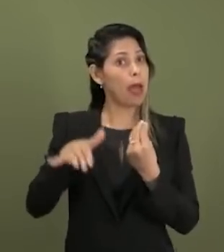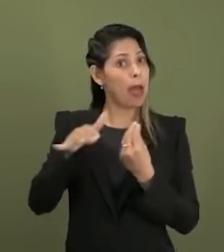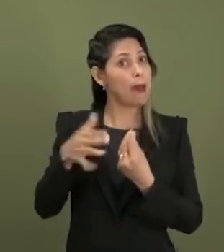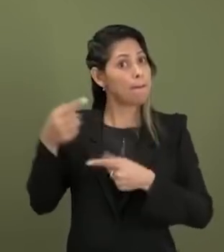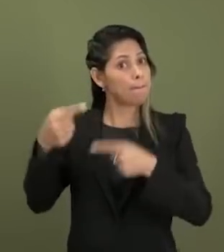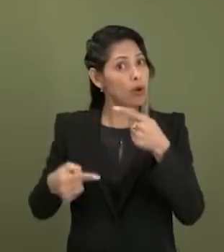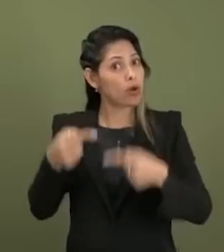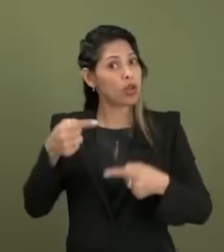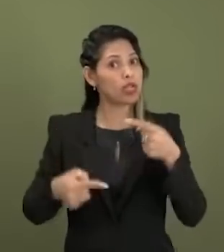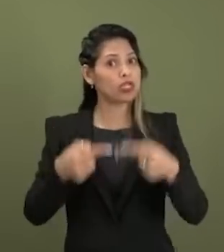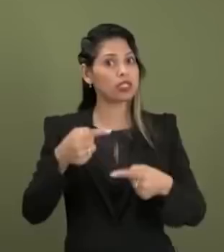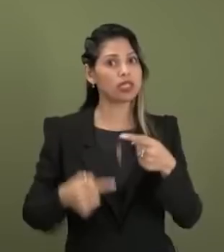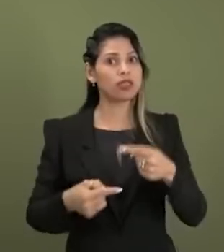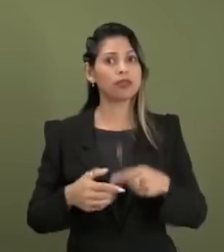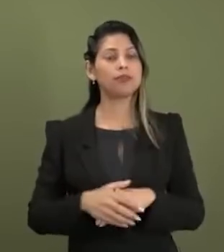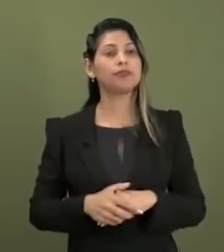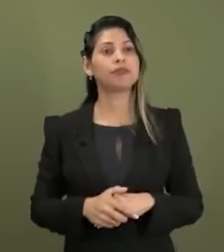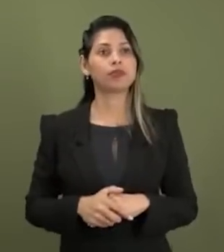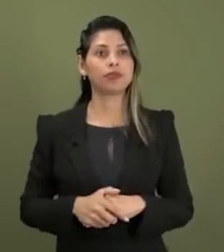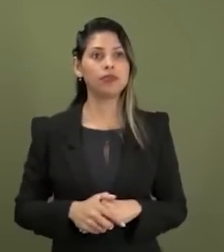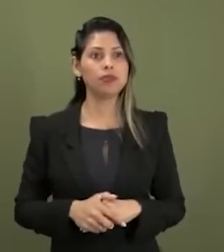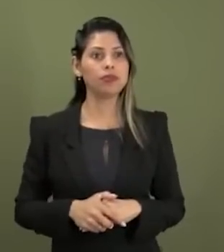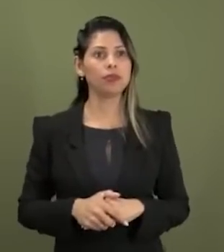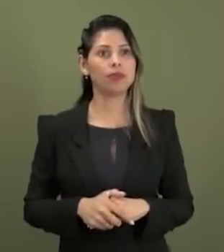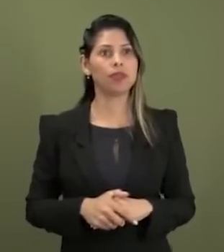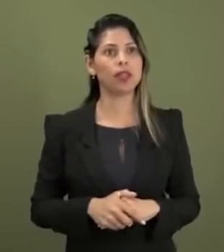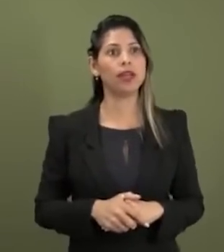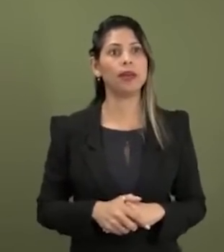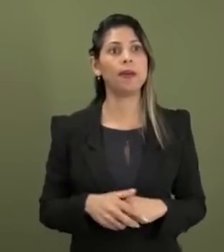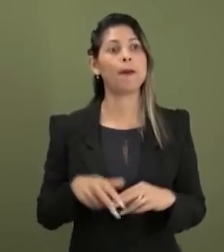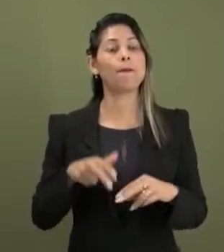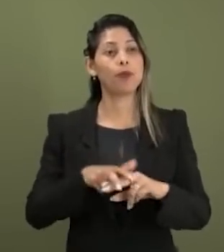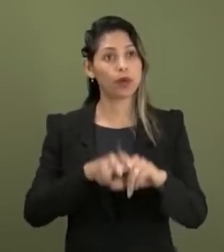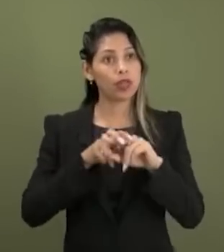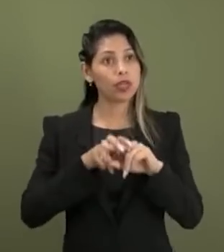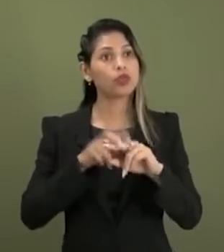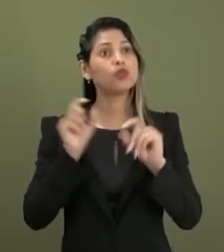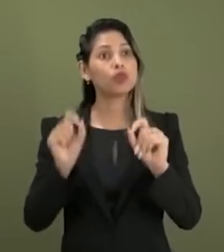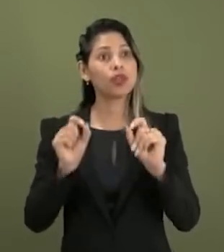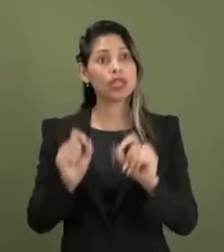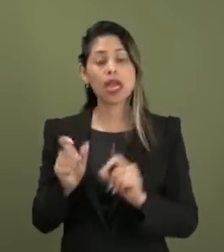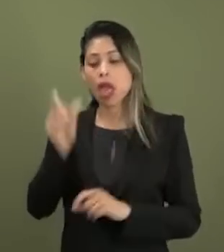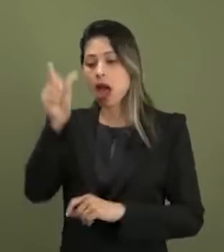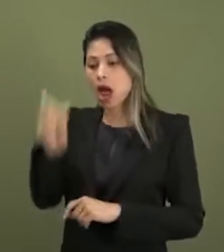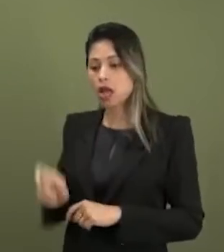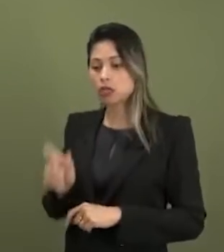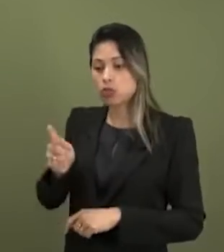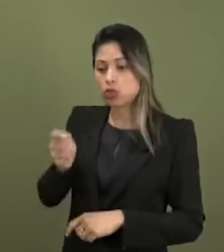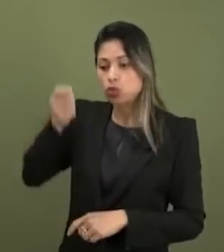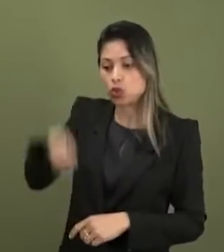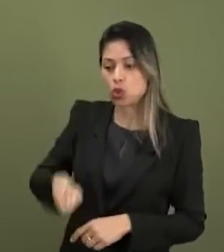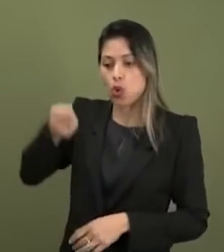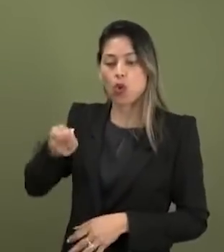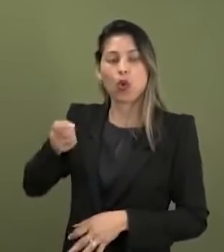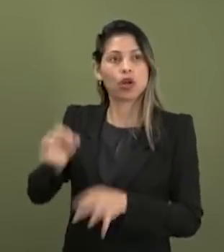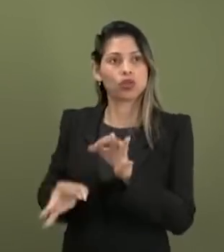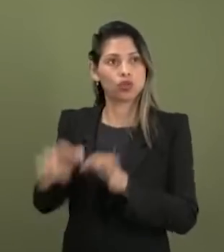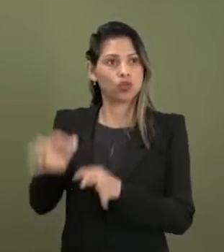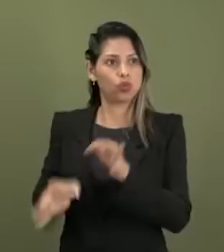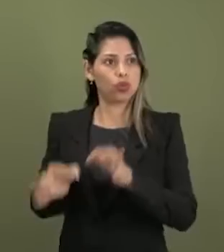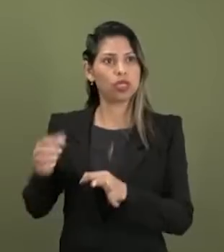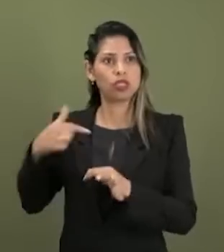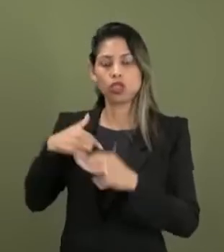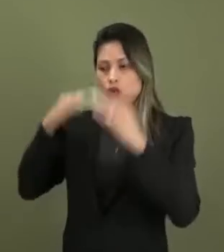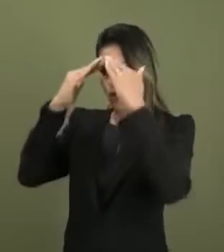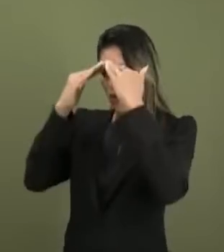que a arena política é feita por políticos e que há os juízes, a quem eu tenho um imenso respeito, e todos são testemunhas aqui,